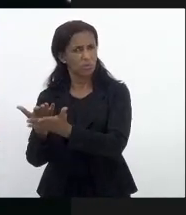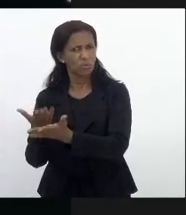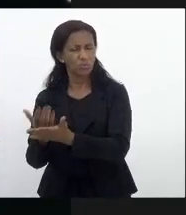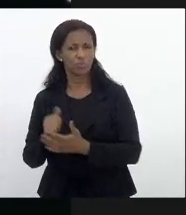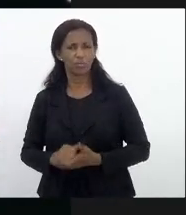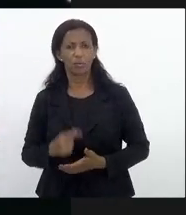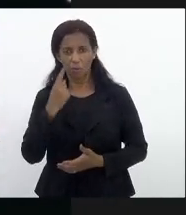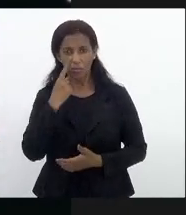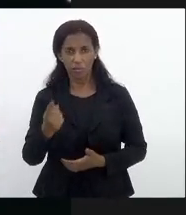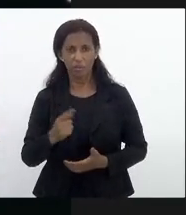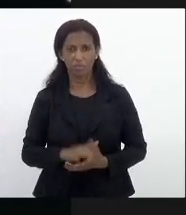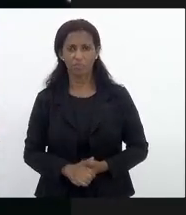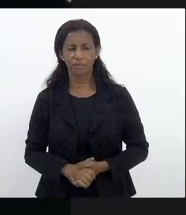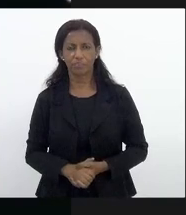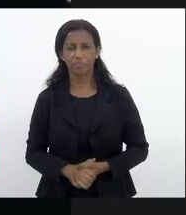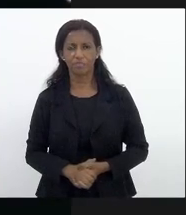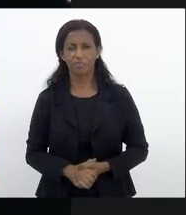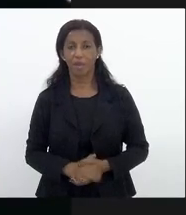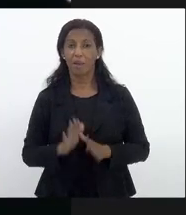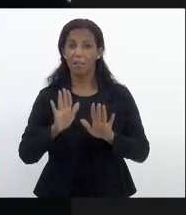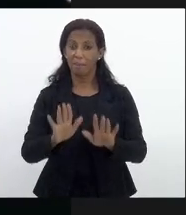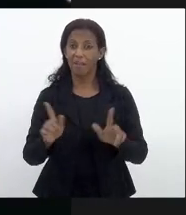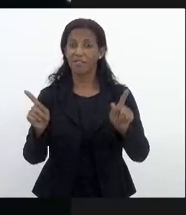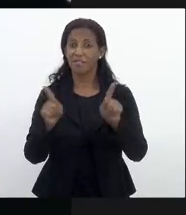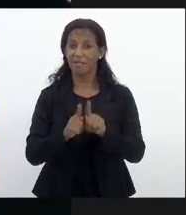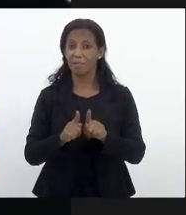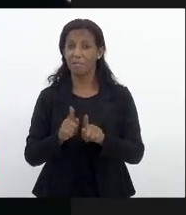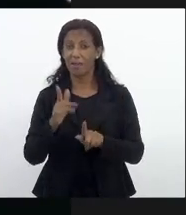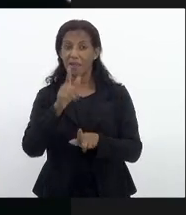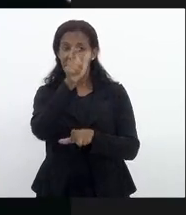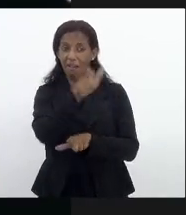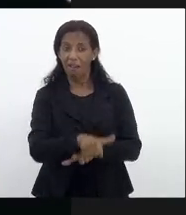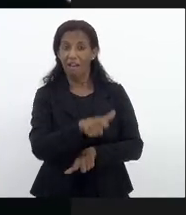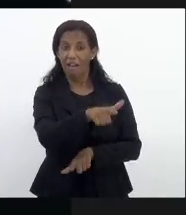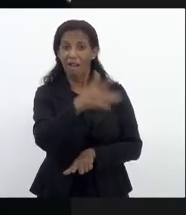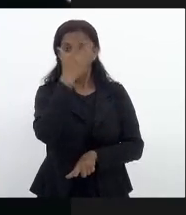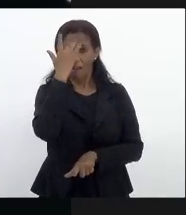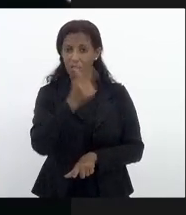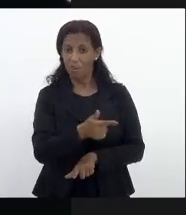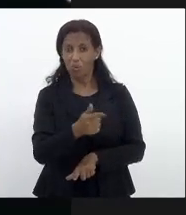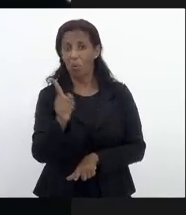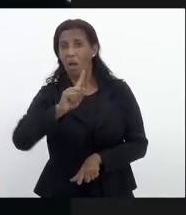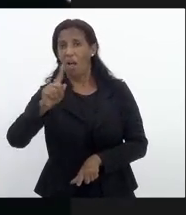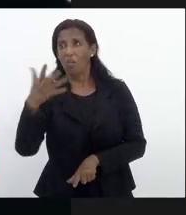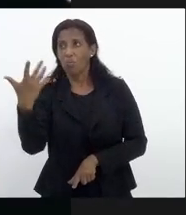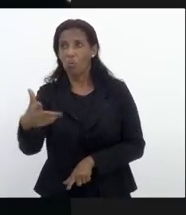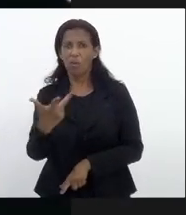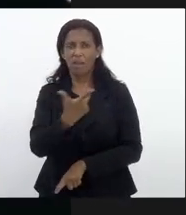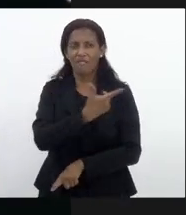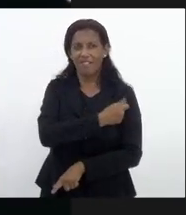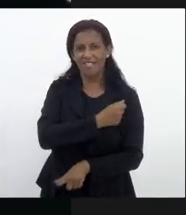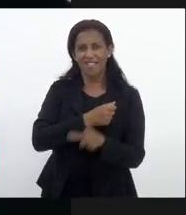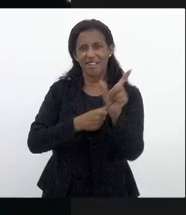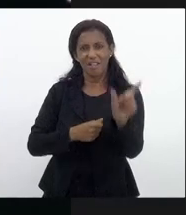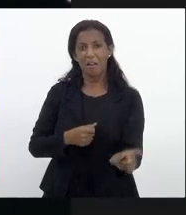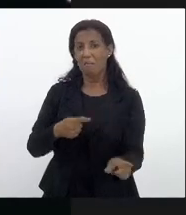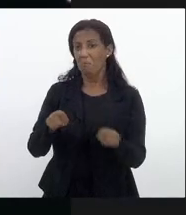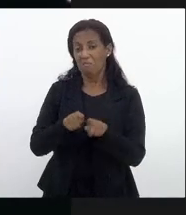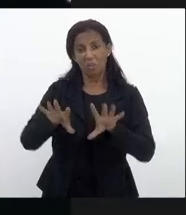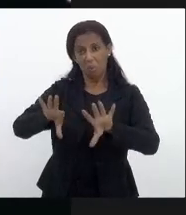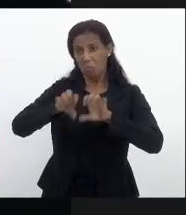inclusive vemos isso mas não quer dizer que aquele que não foi vacinado também não está imunizado porque a gente também viu estudos dessa forma